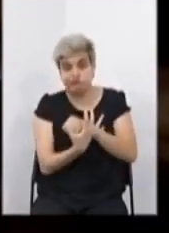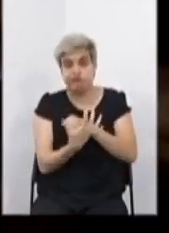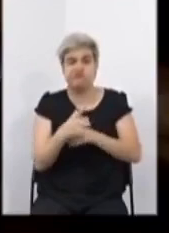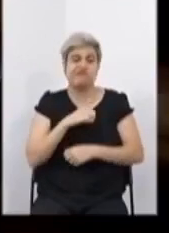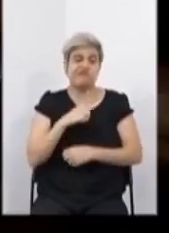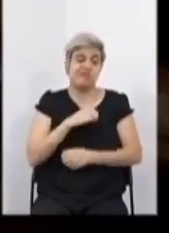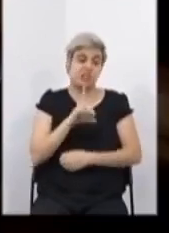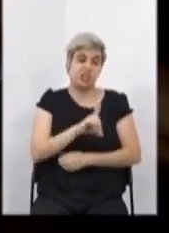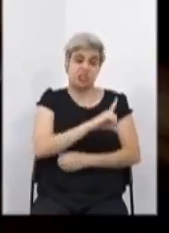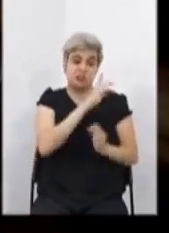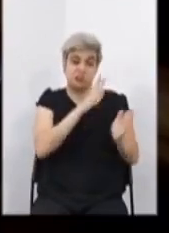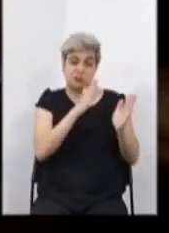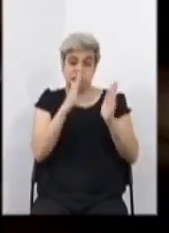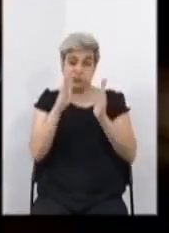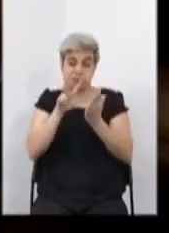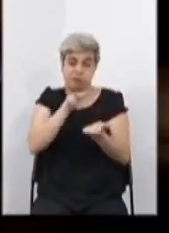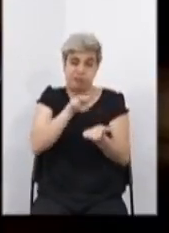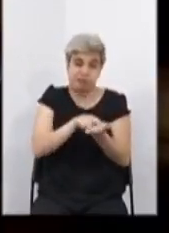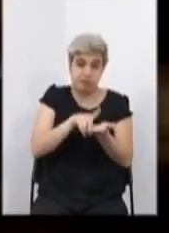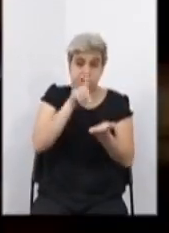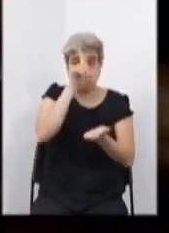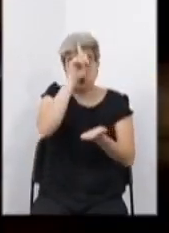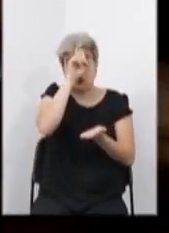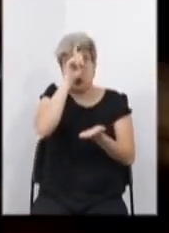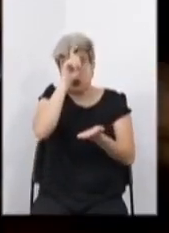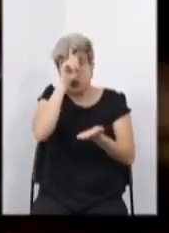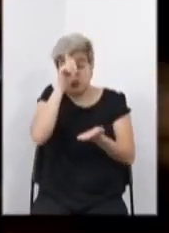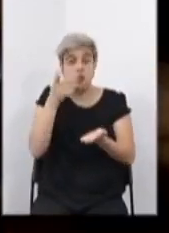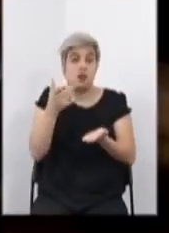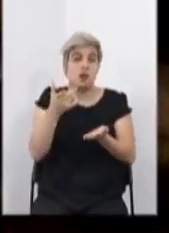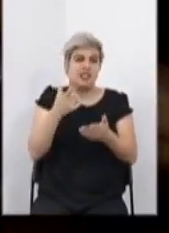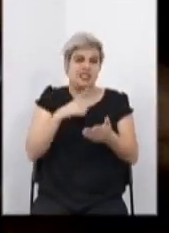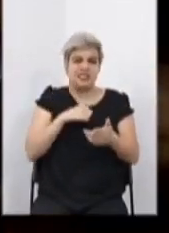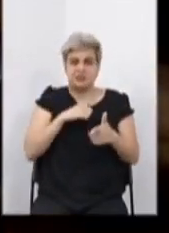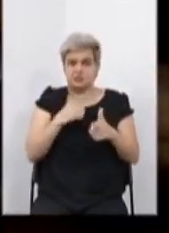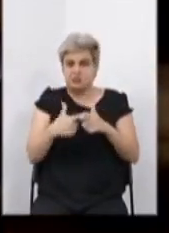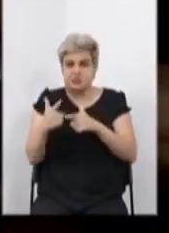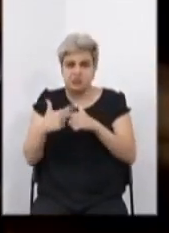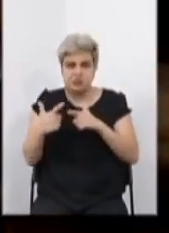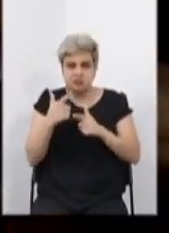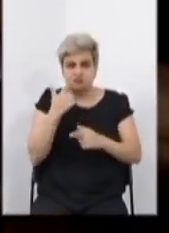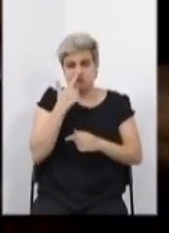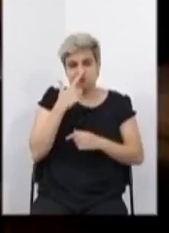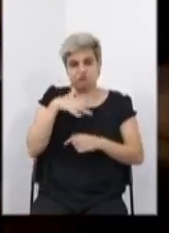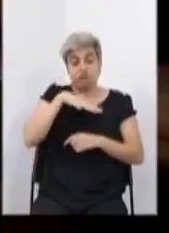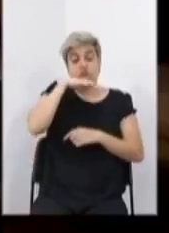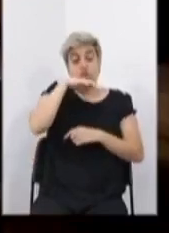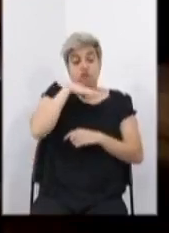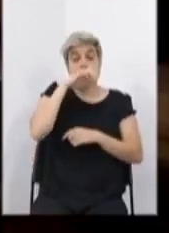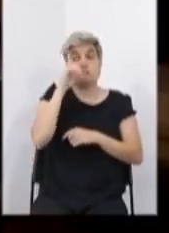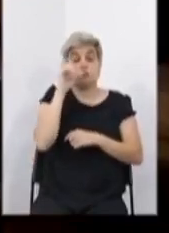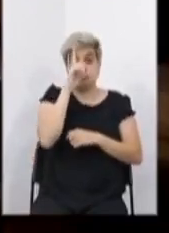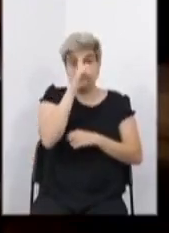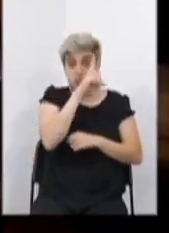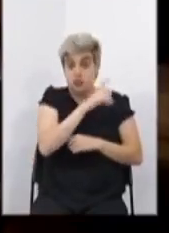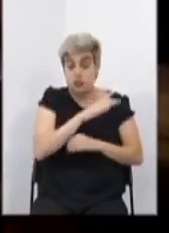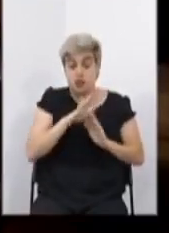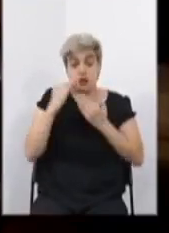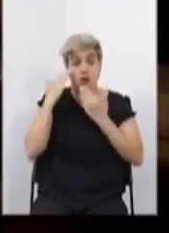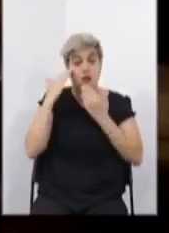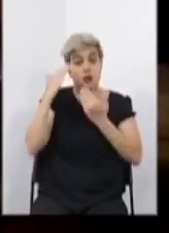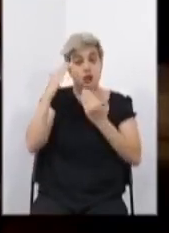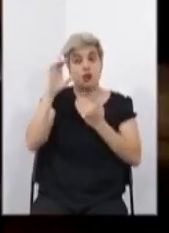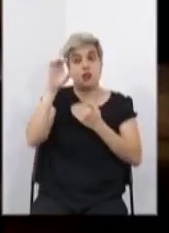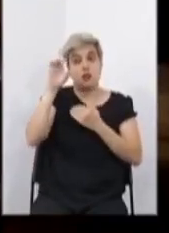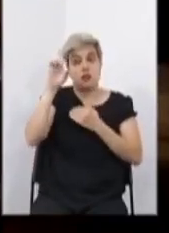dias difíceis internado, eu tive uma complicação respiratória, graças a Deus, Deus me